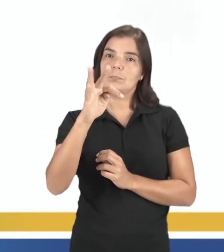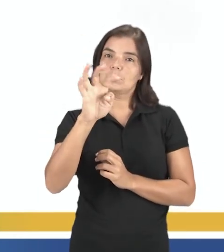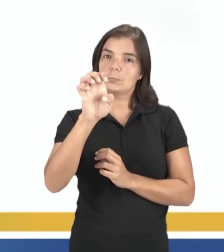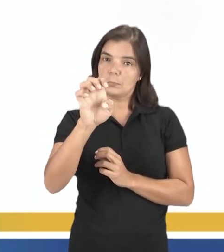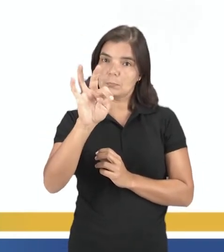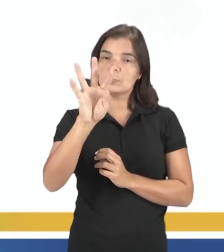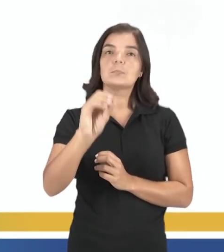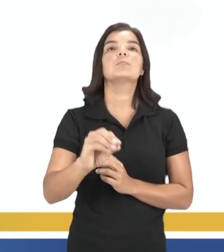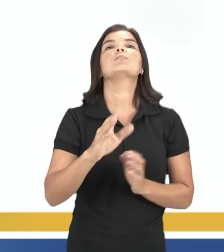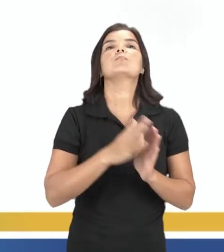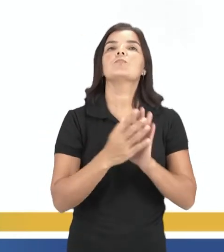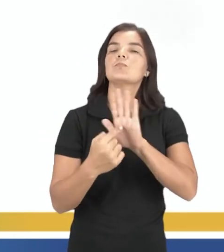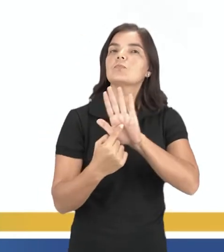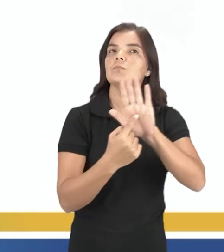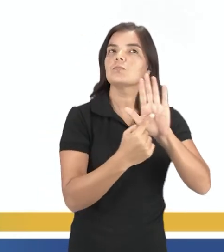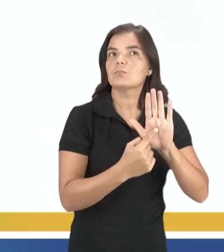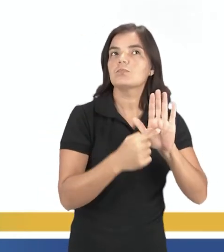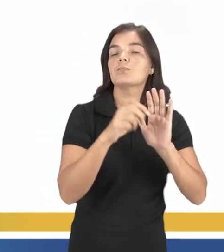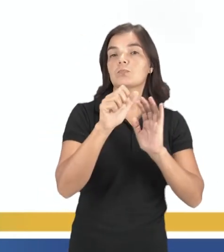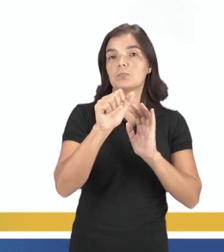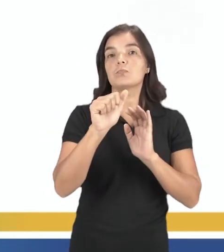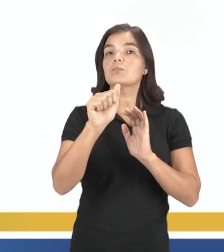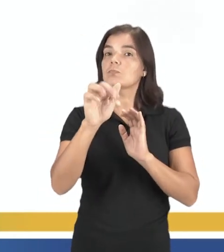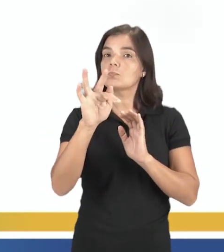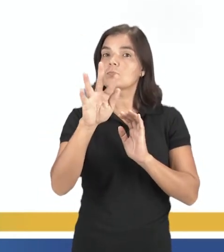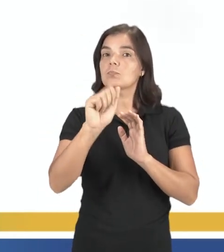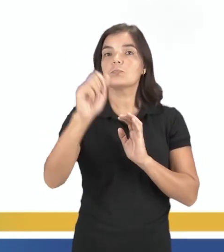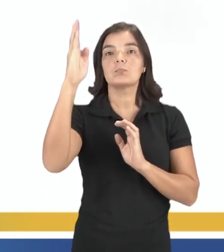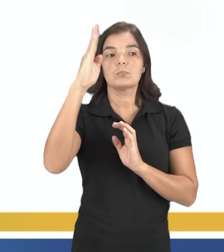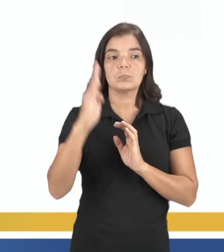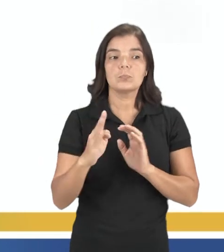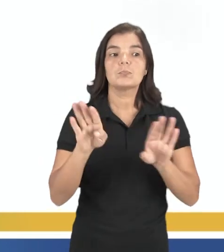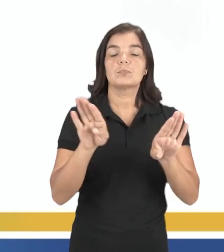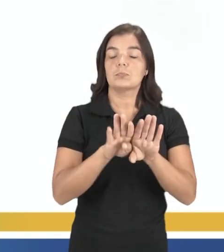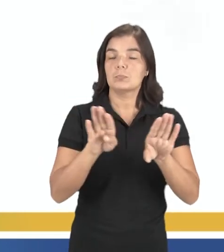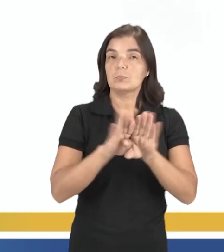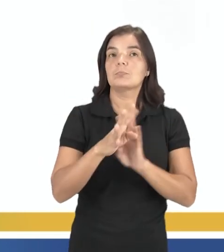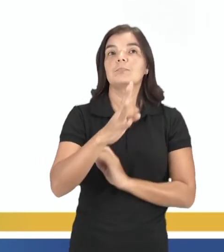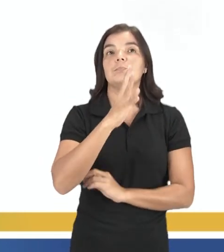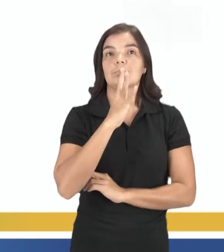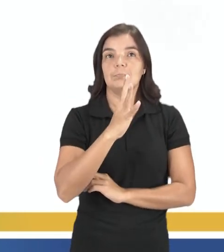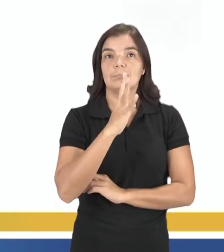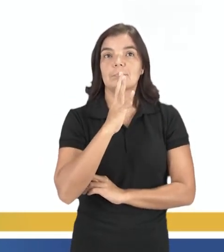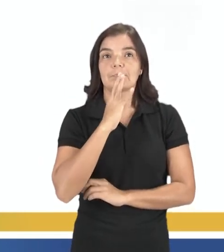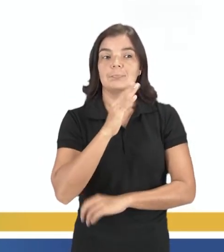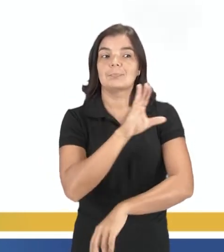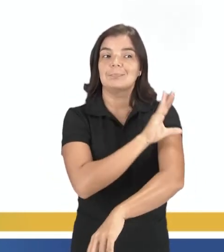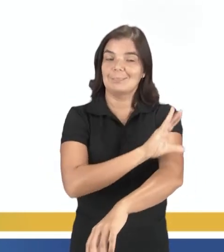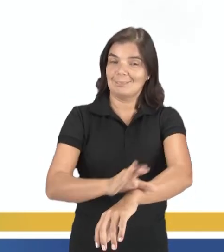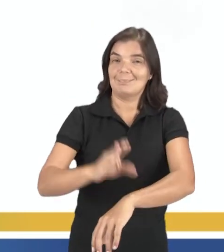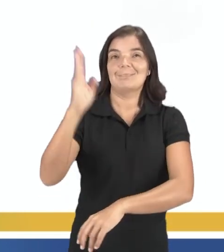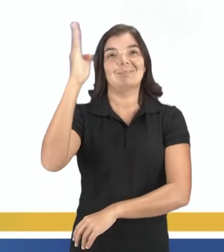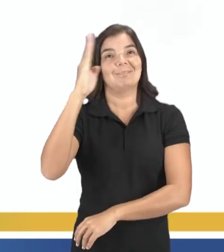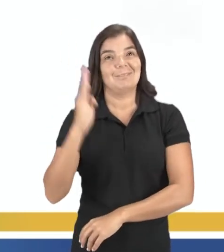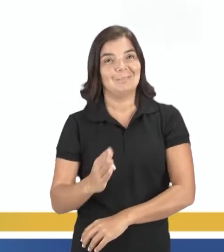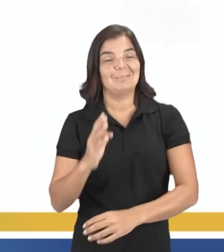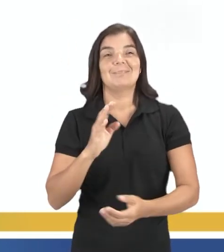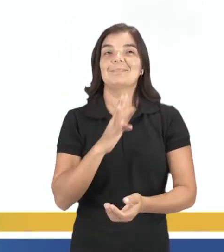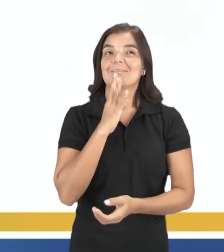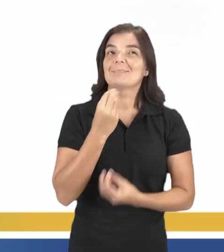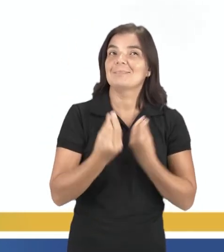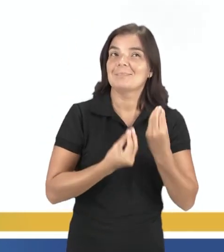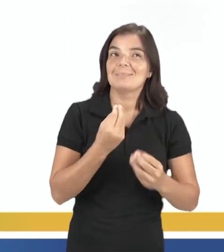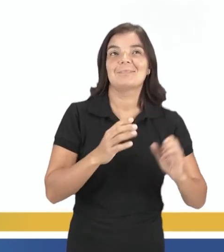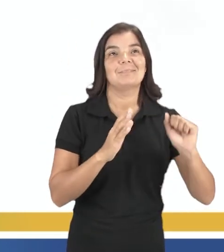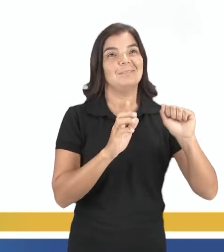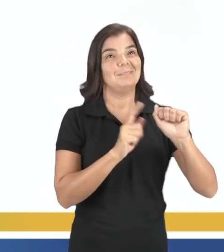Espeto, exposto no Museu Afro-Brasileiro, revela elementos da cultura brasileira conhecidos como, gente? Vamos lá. Letra